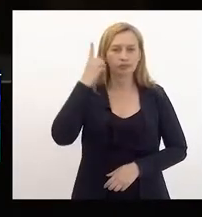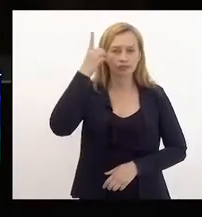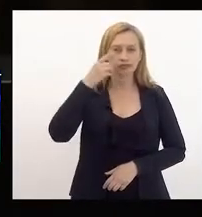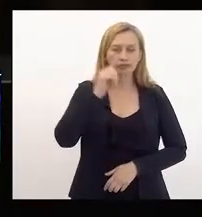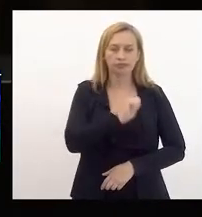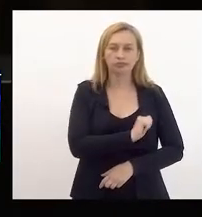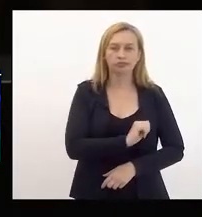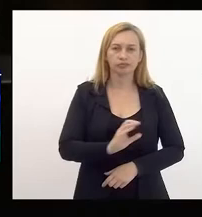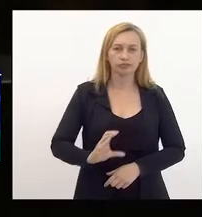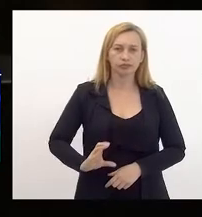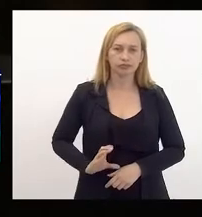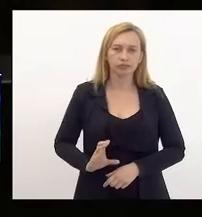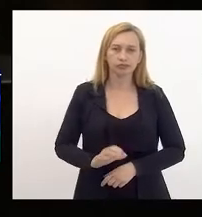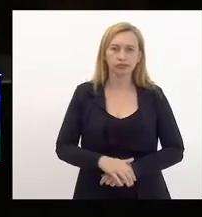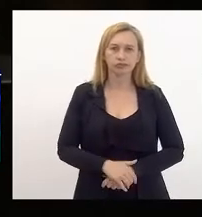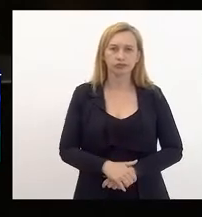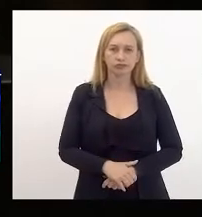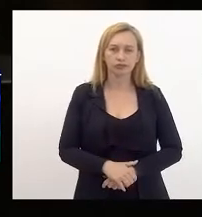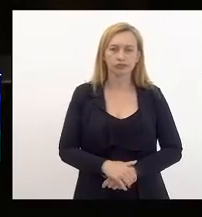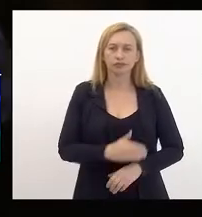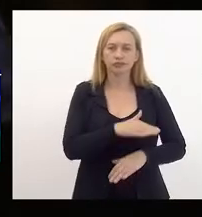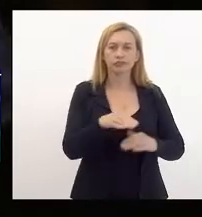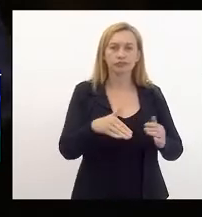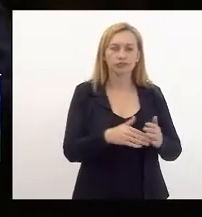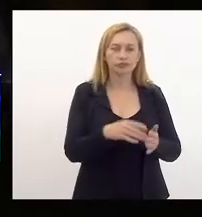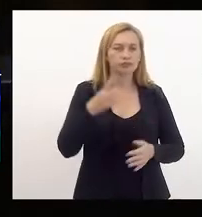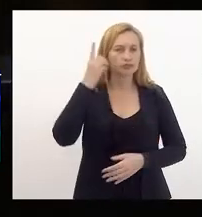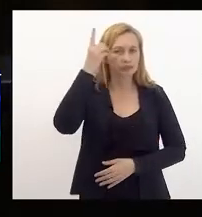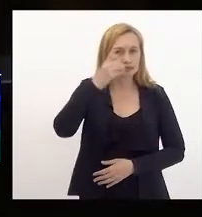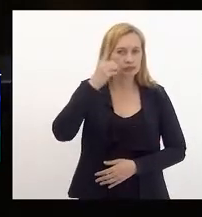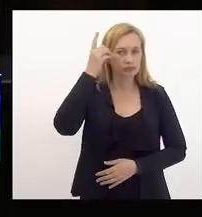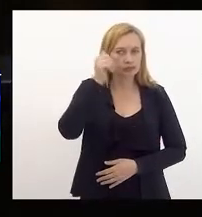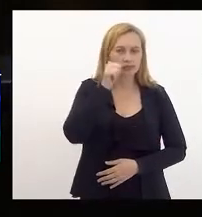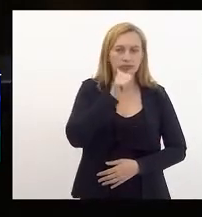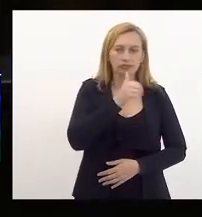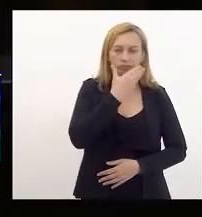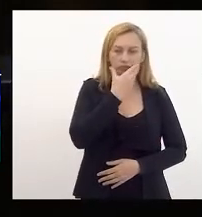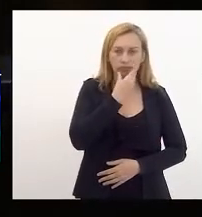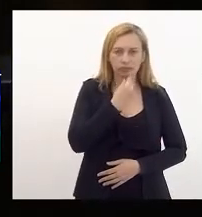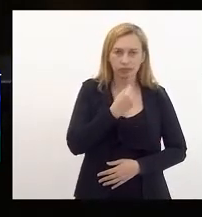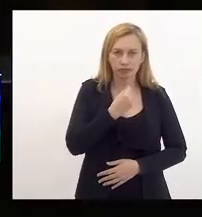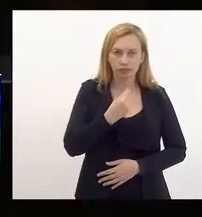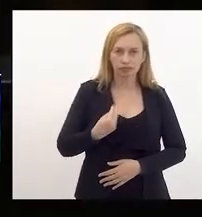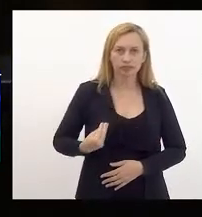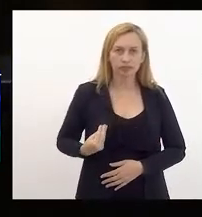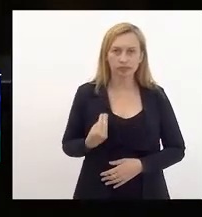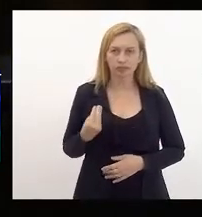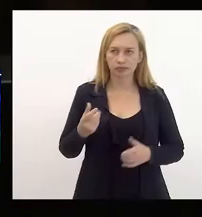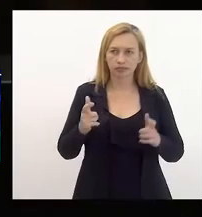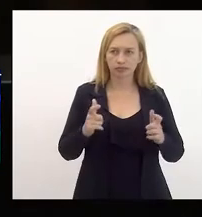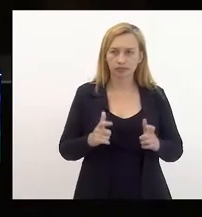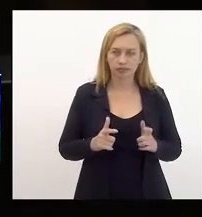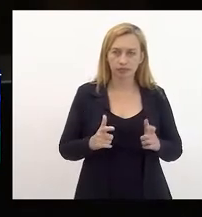Siciliano, senhoras e deputadas presentes, senhores deputados presentes,